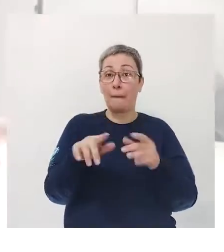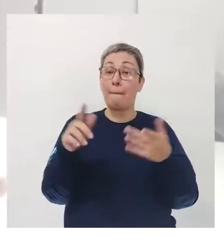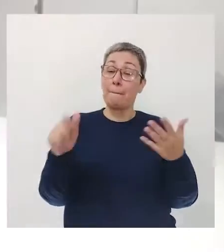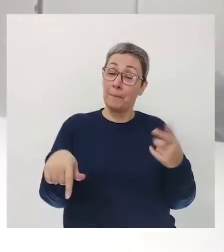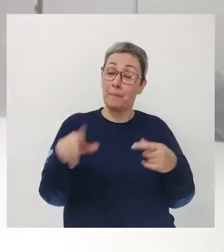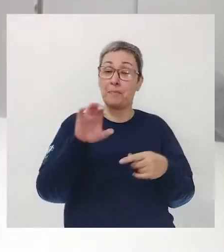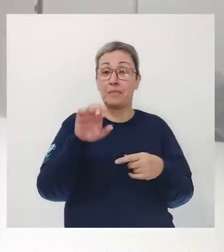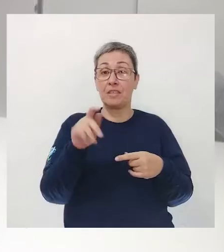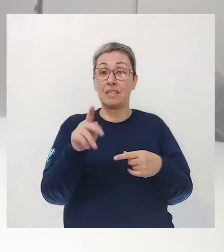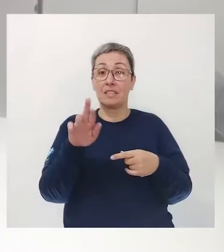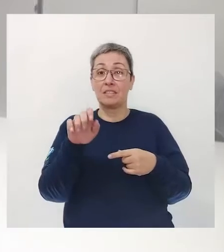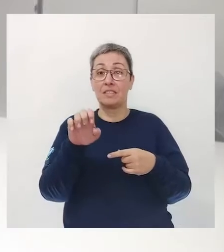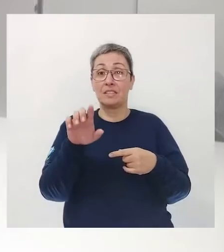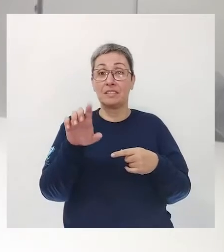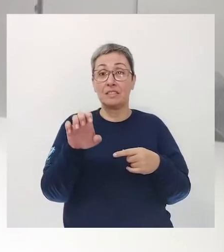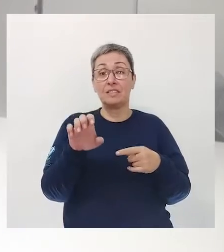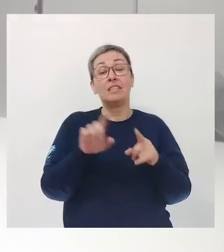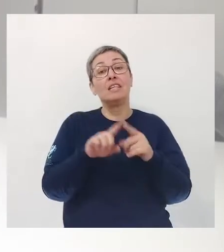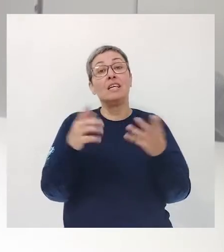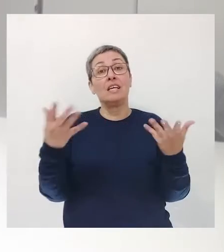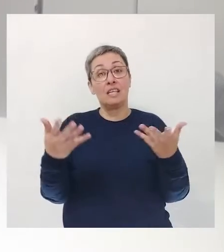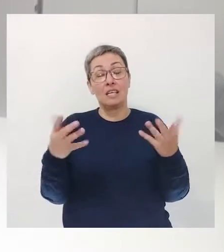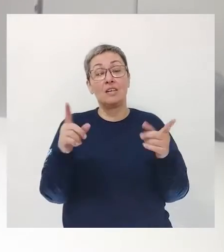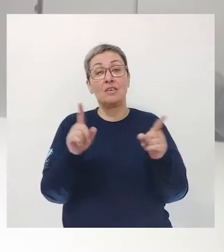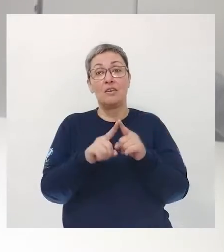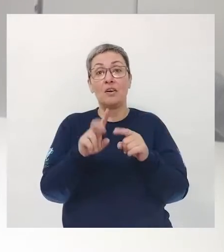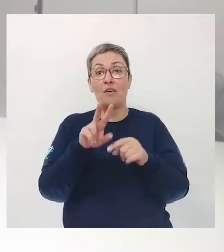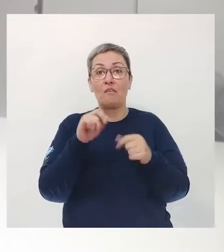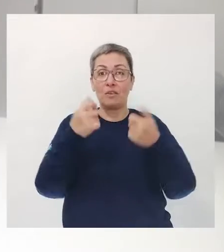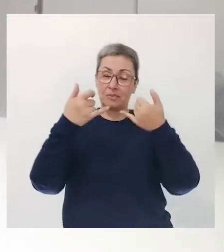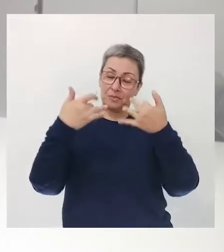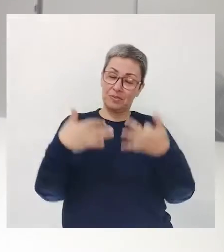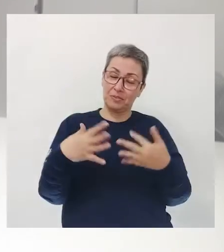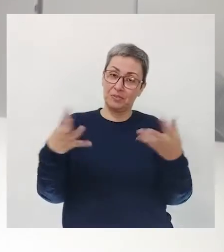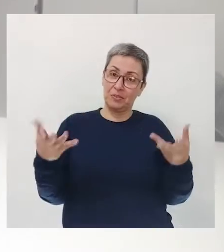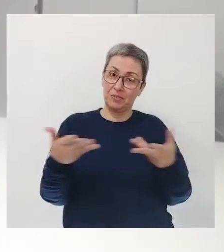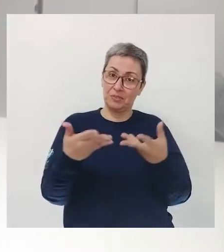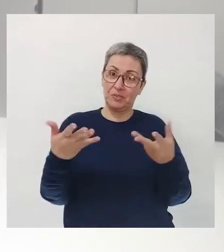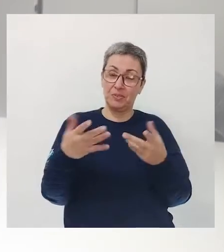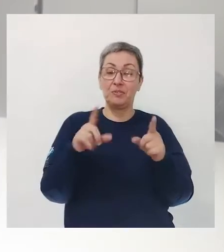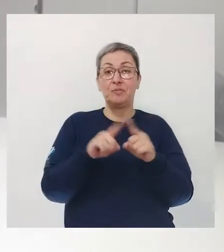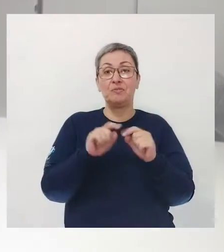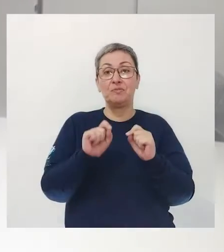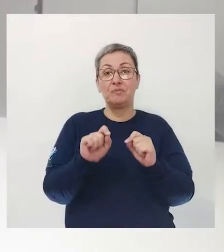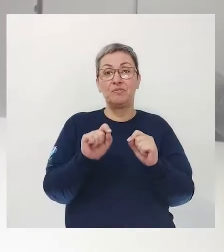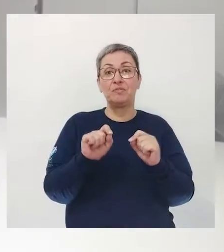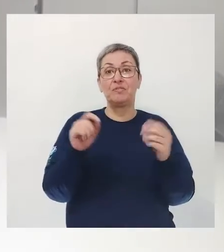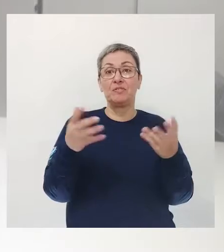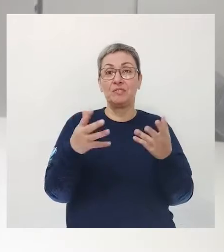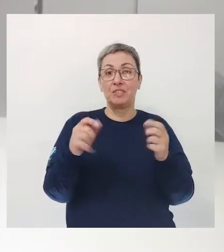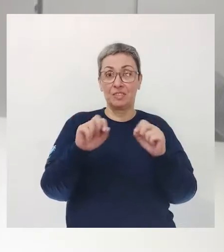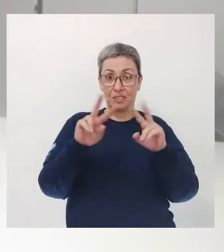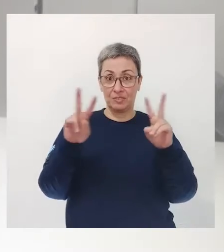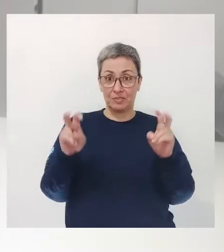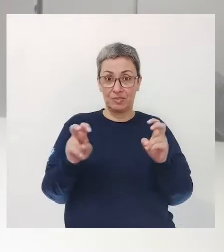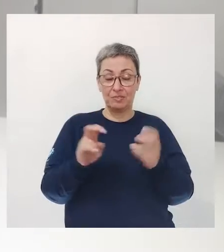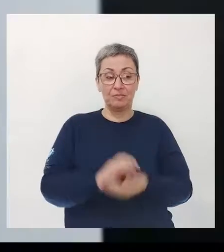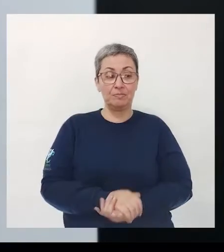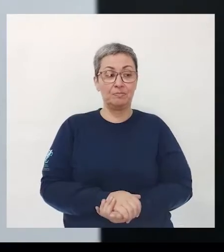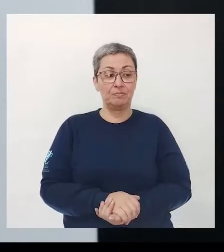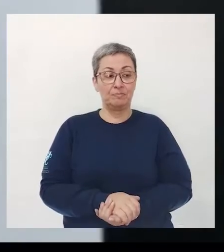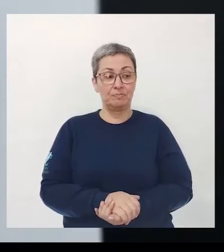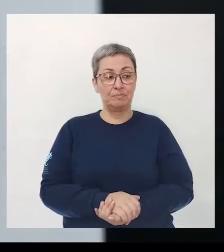Isso é a charge, né? Isto é a charge. Nós vamos falar um pouquinho hoje sobre este assunto.